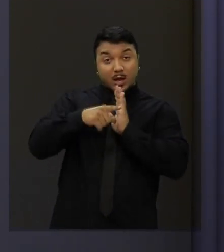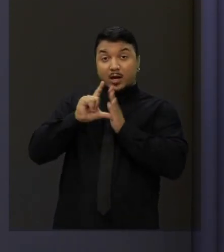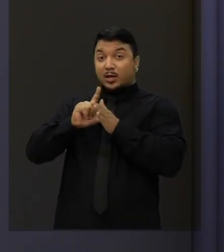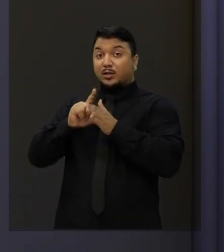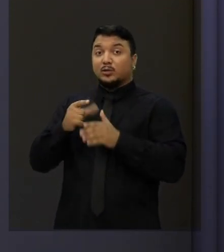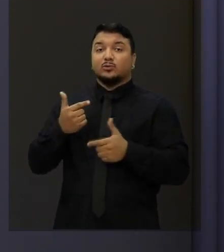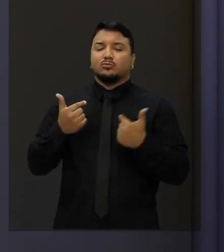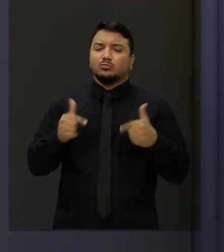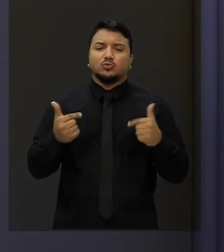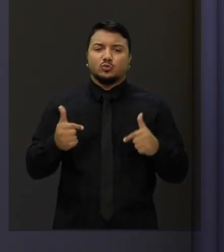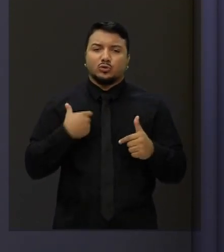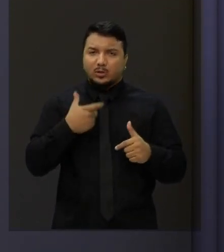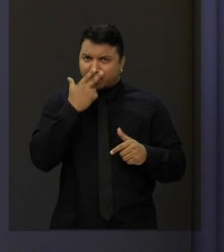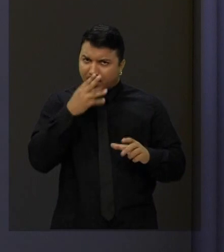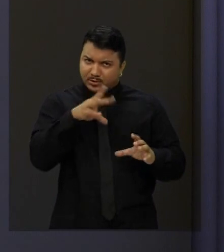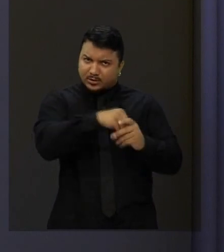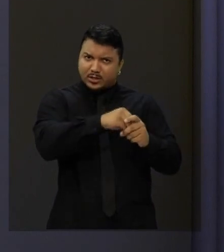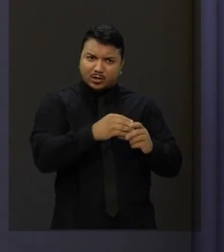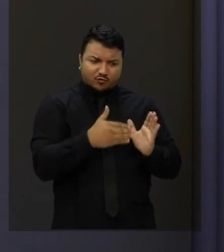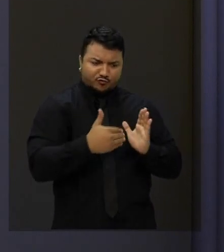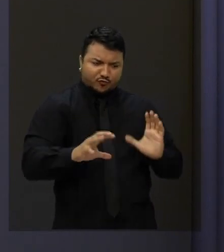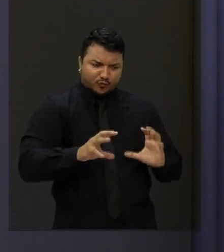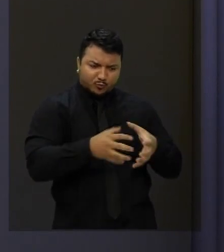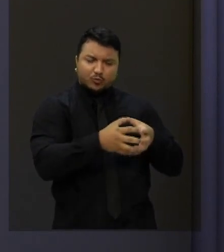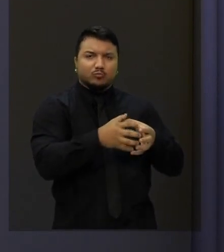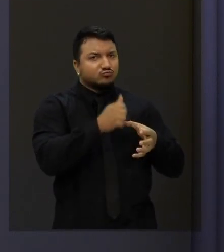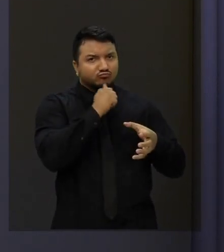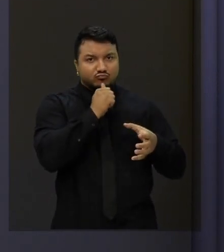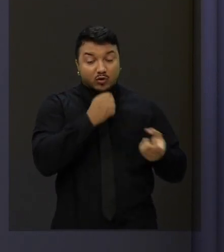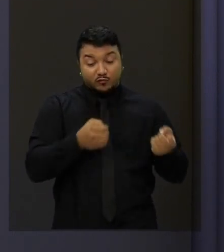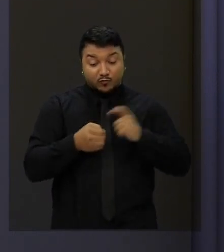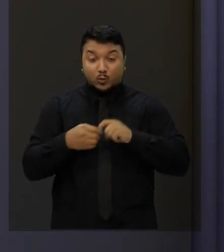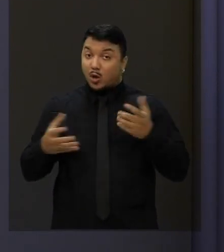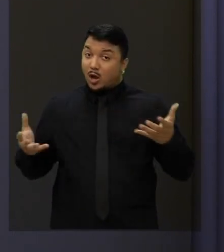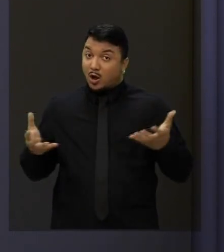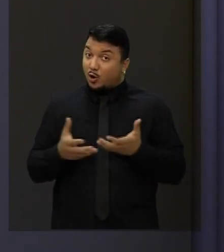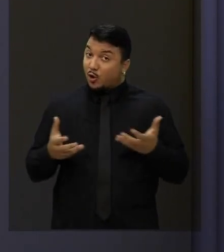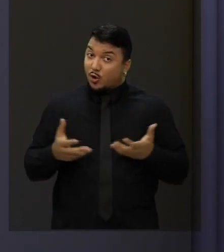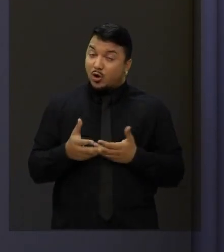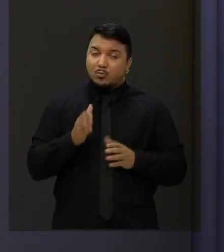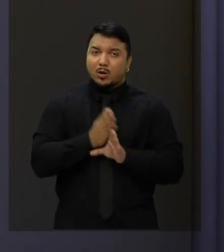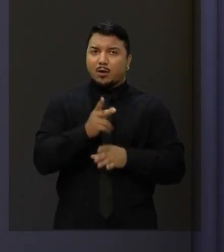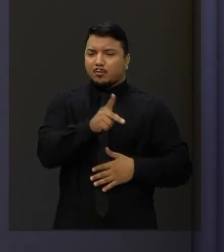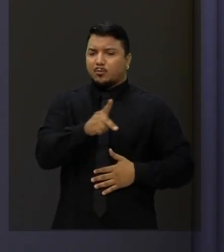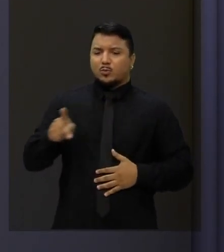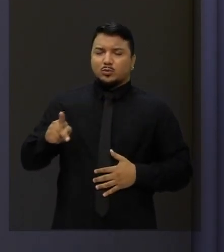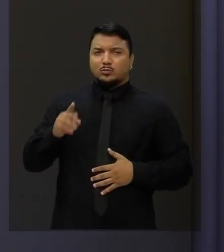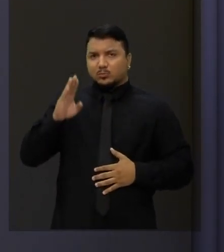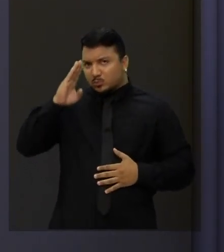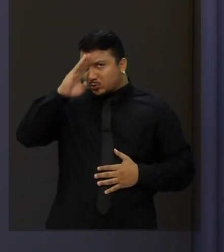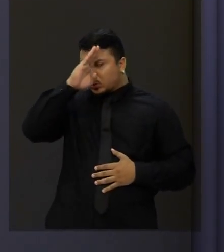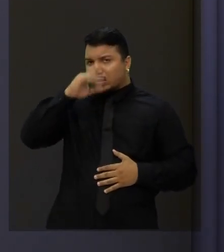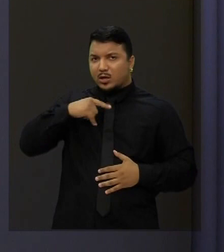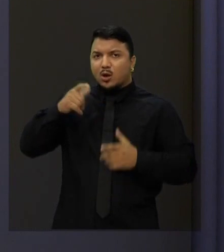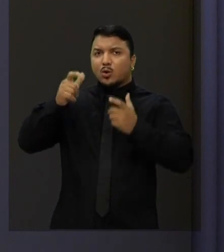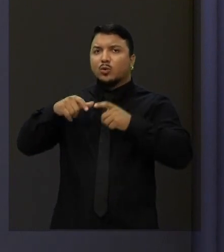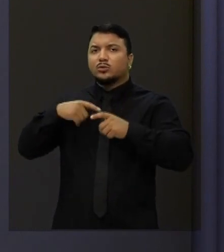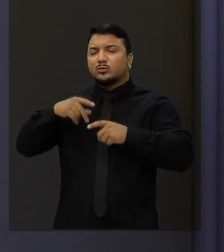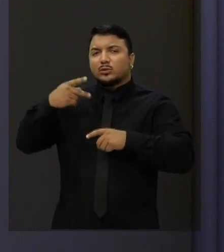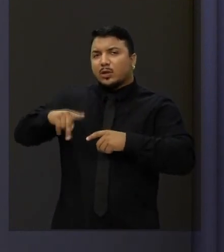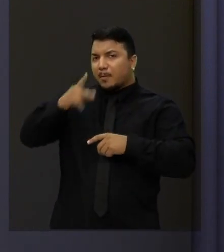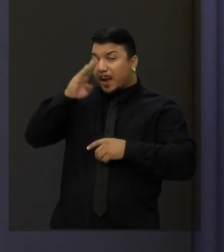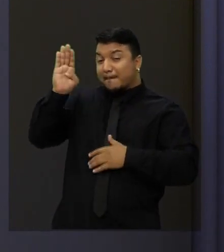estava no mapa da fome. Foi ele que fez voltar para mapa da fome. O presidente Bolsonaro não é presidente na lua, ele é presidente no Brasil,